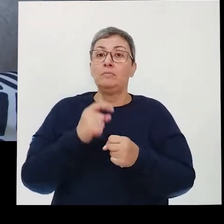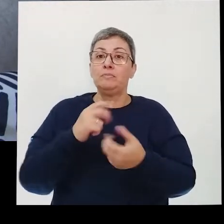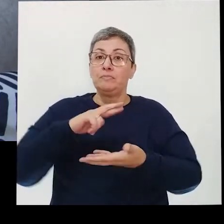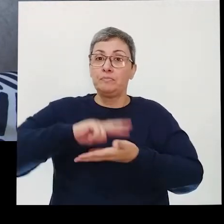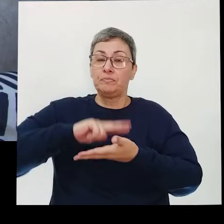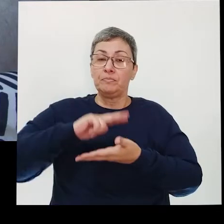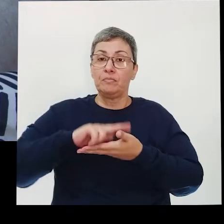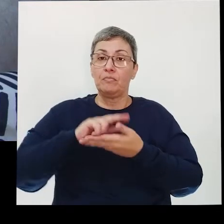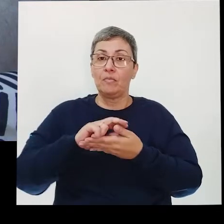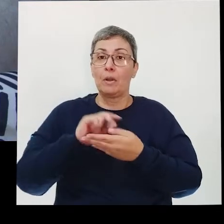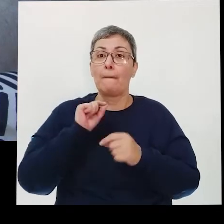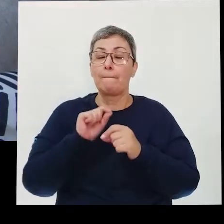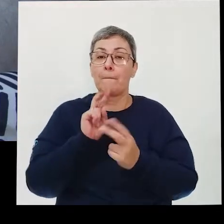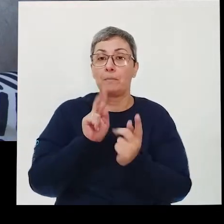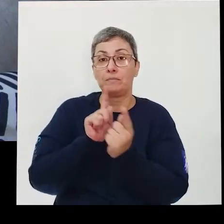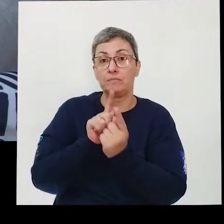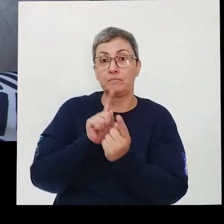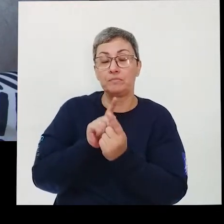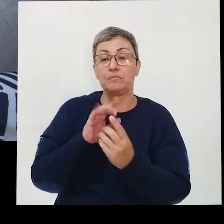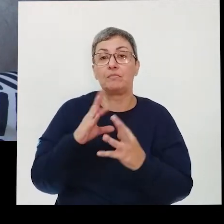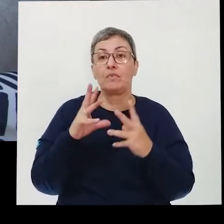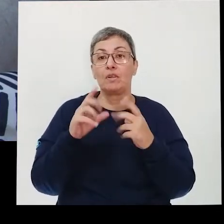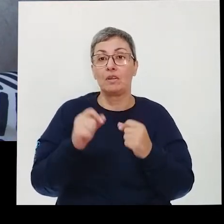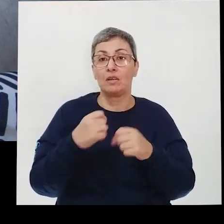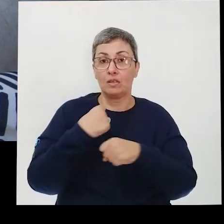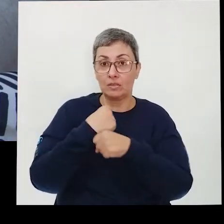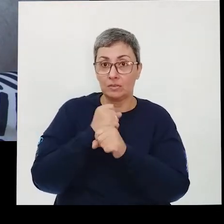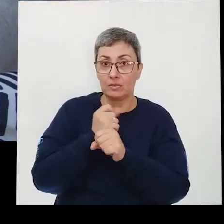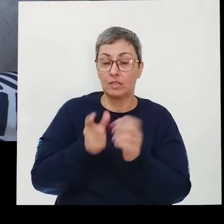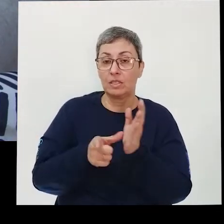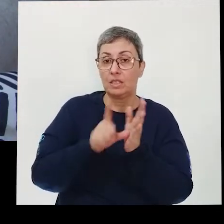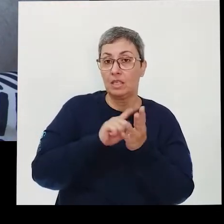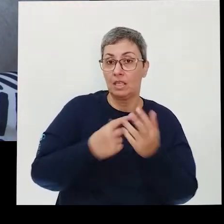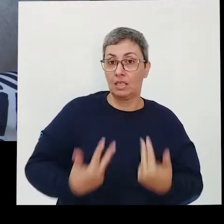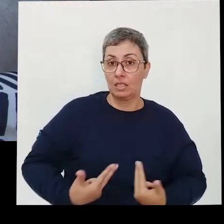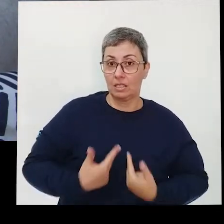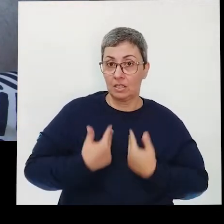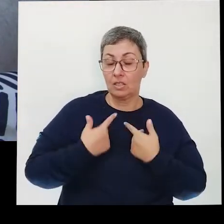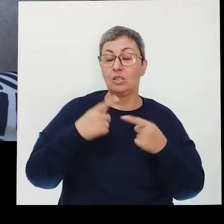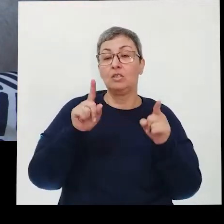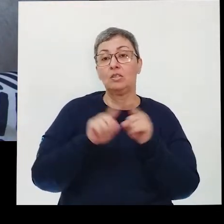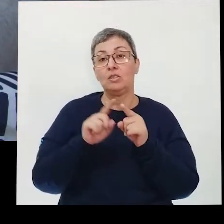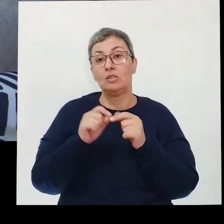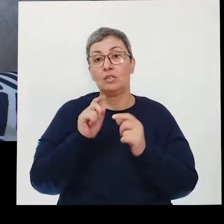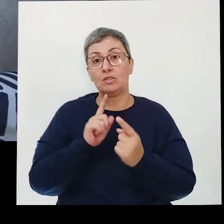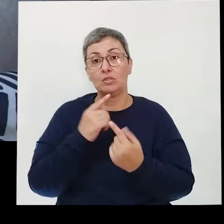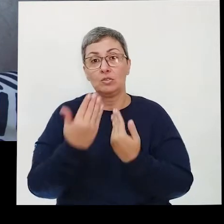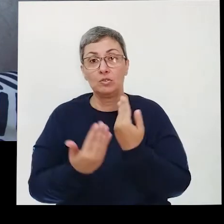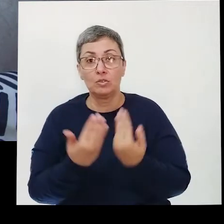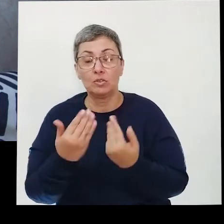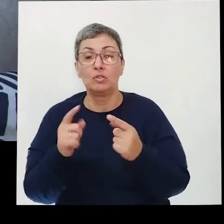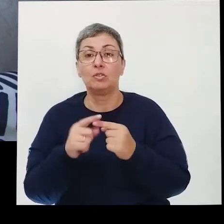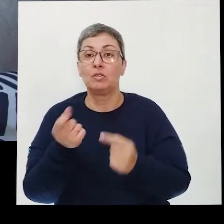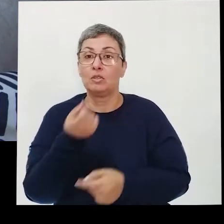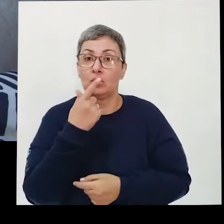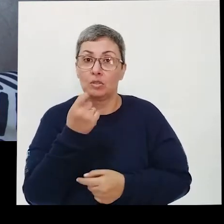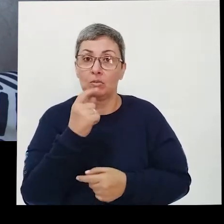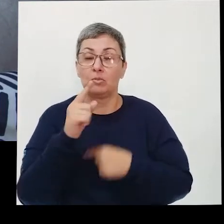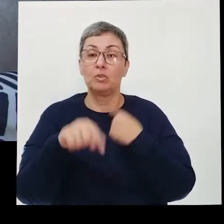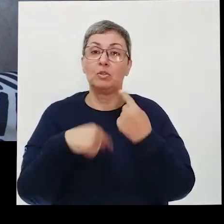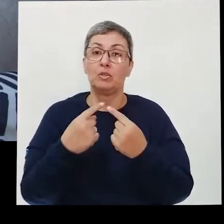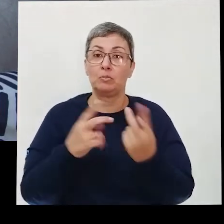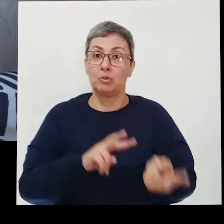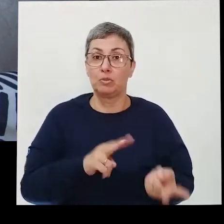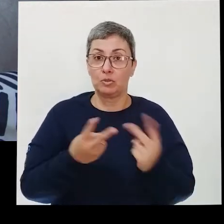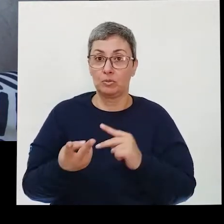possuem assistência integral, que inclui exames pré-operatórios, a operação, acompanhamento e medicamentos pós